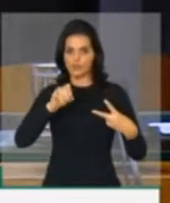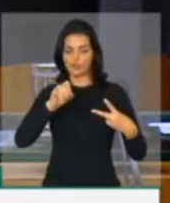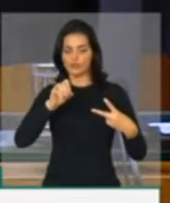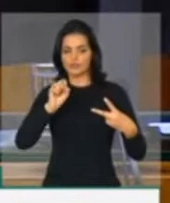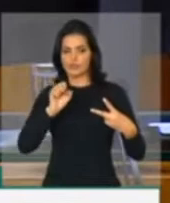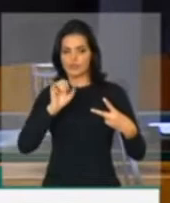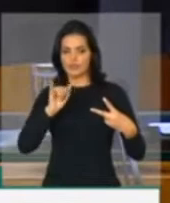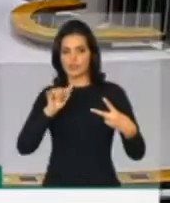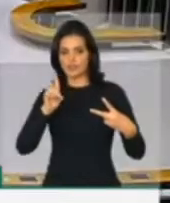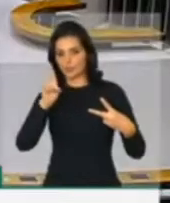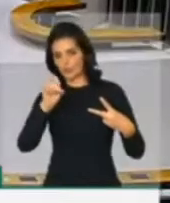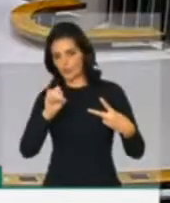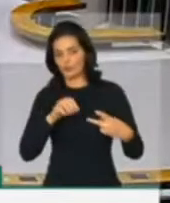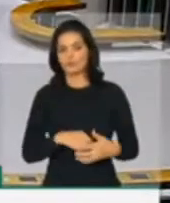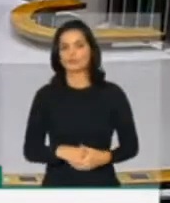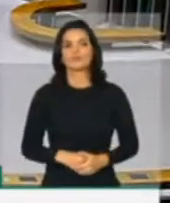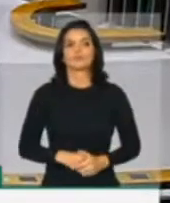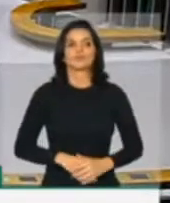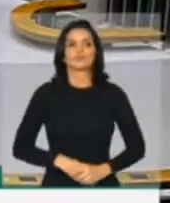Seu presidente,